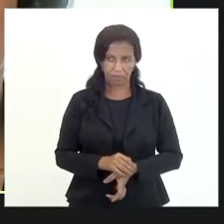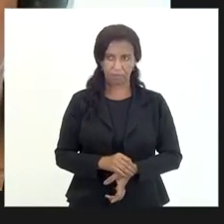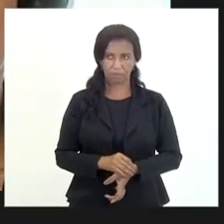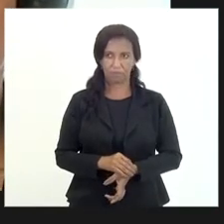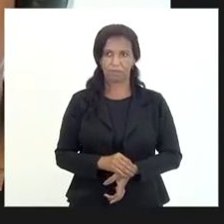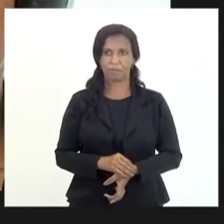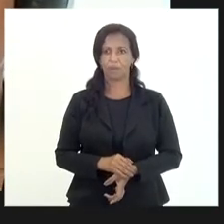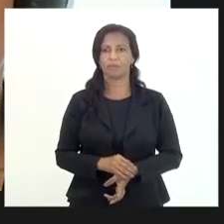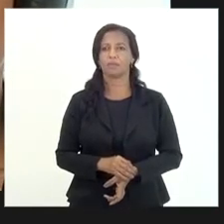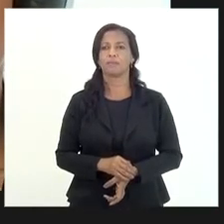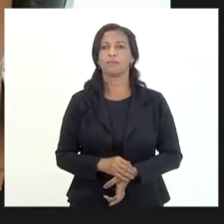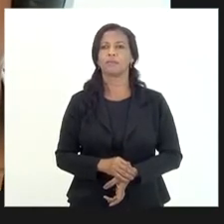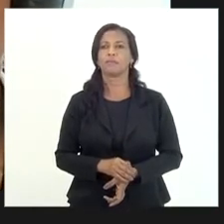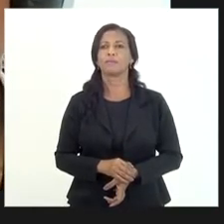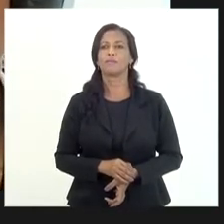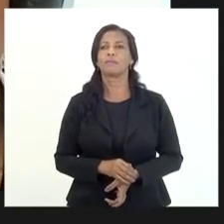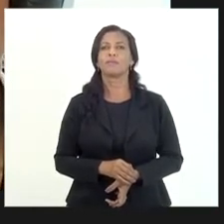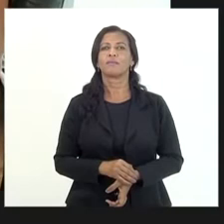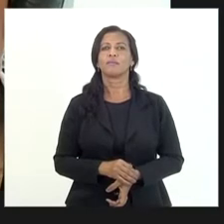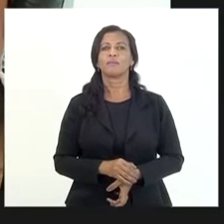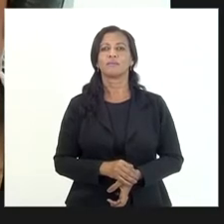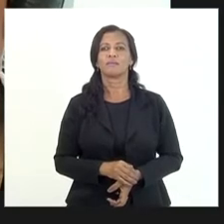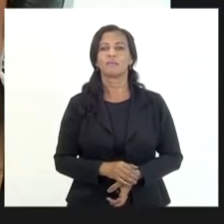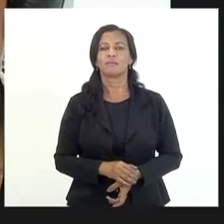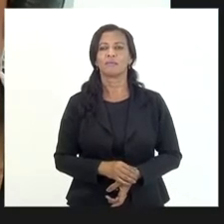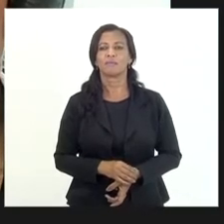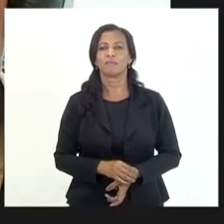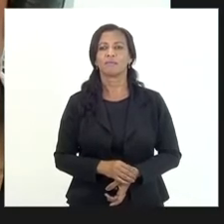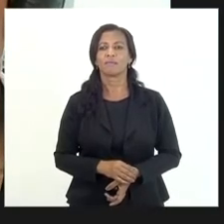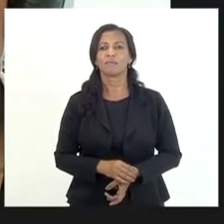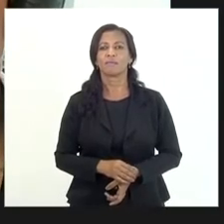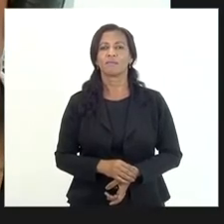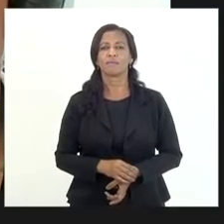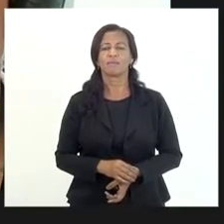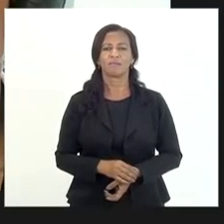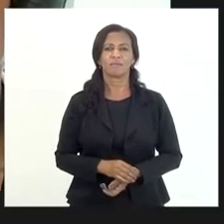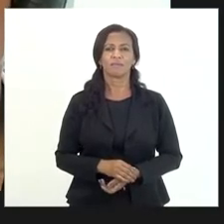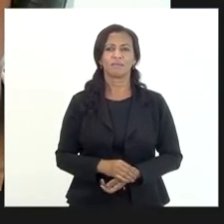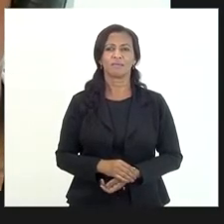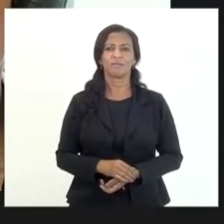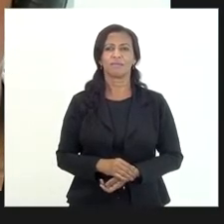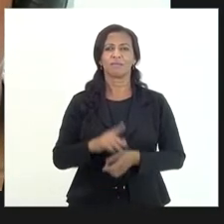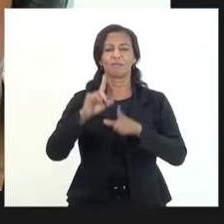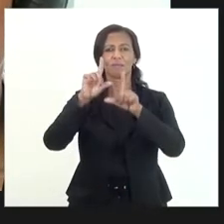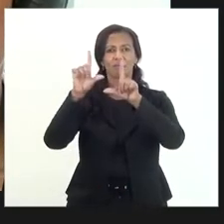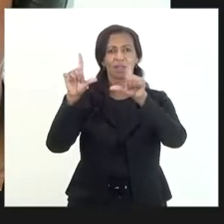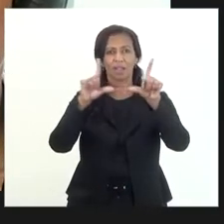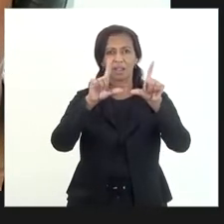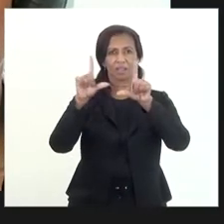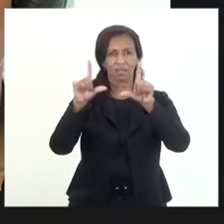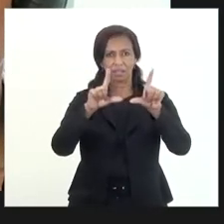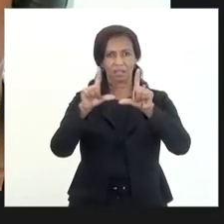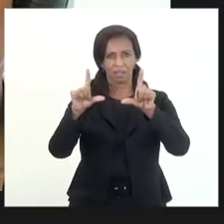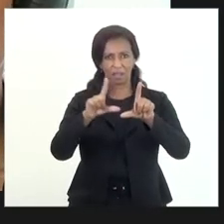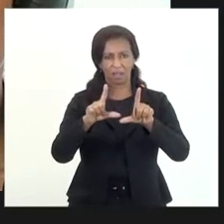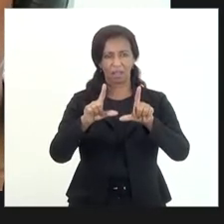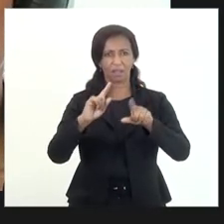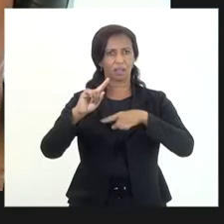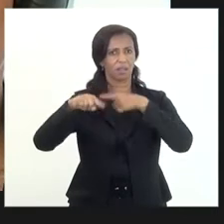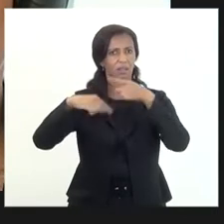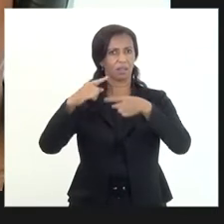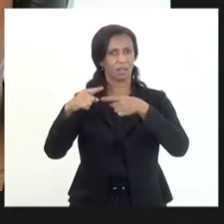deputado Luiz Paulo pois não deputado não essas telas vão estar de posse da